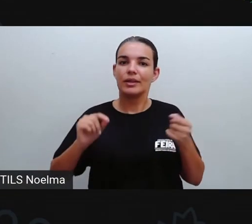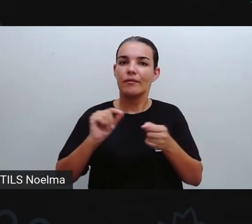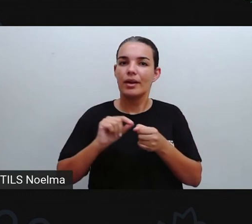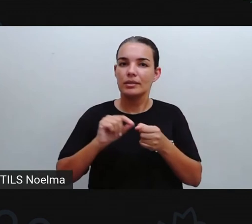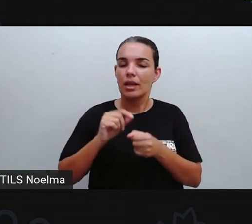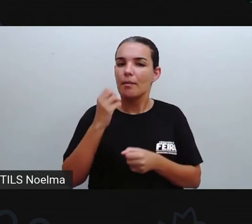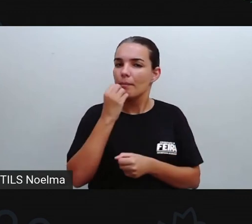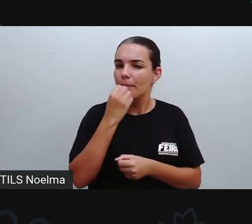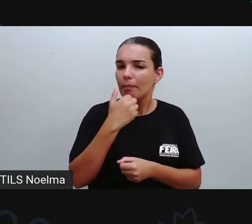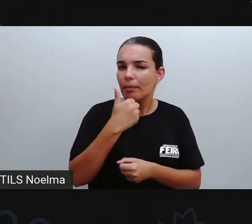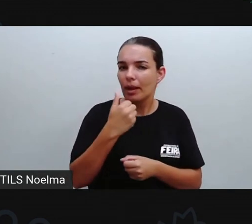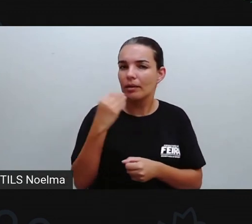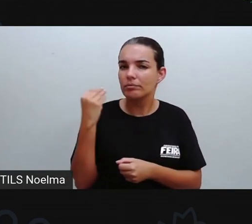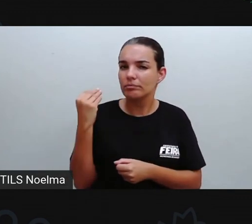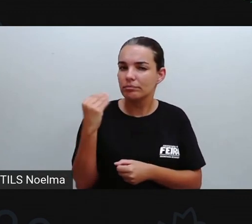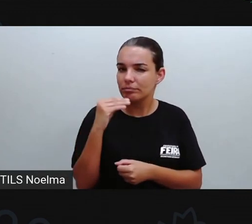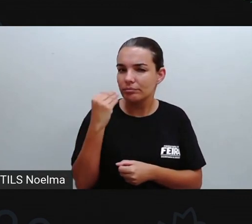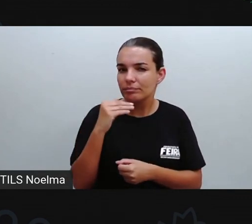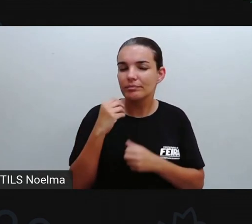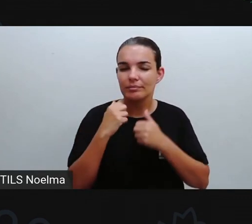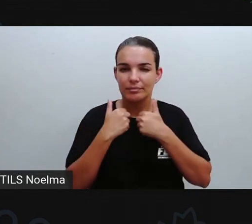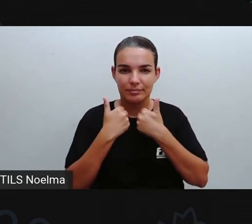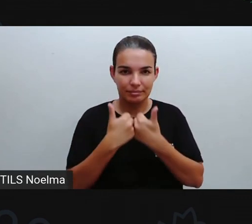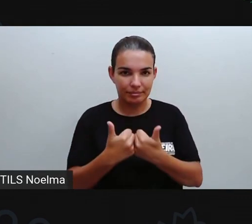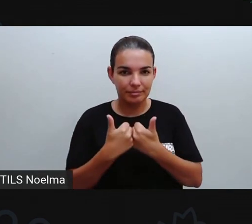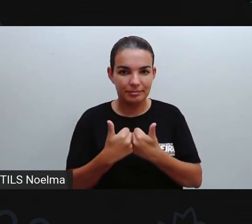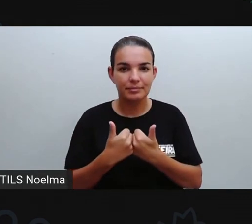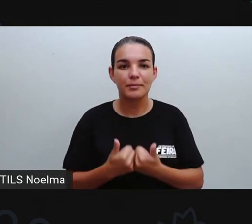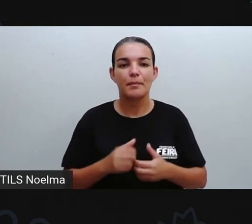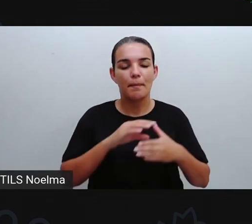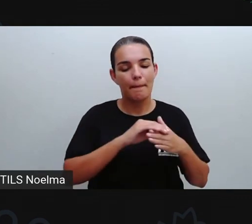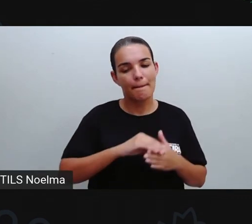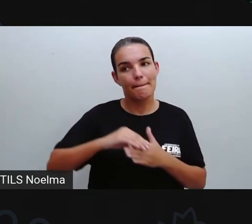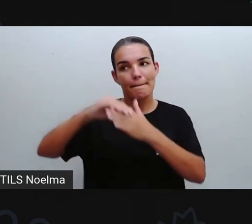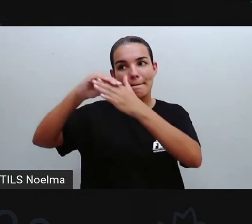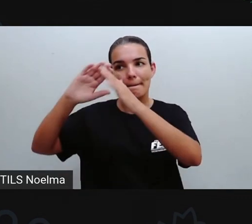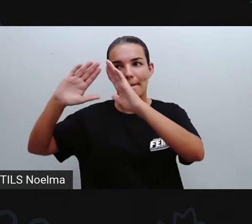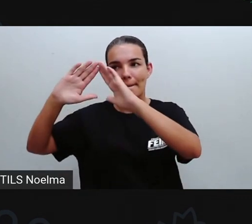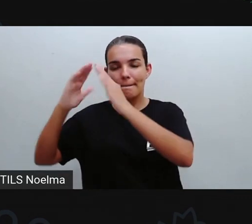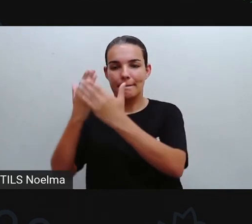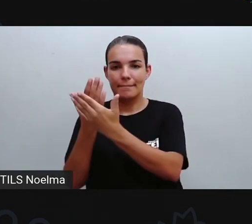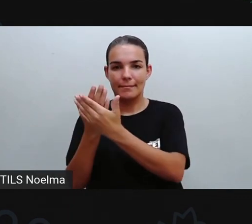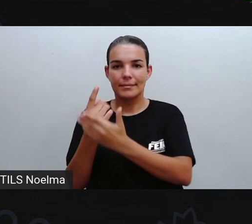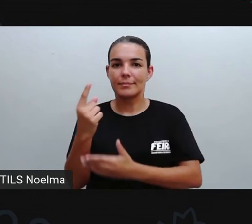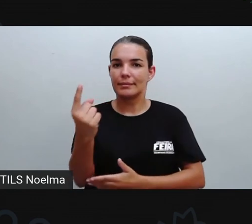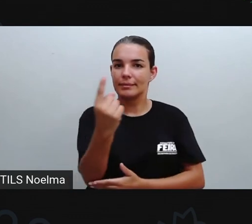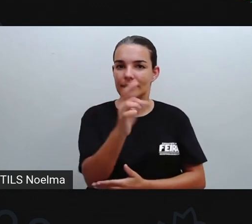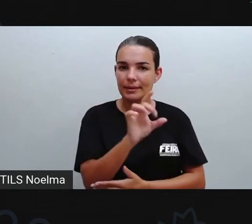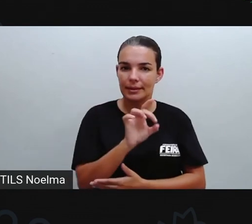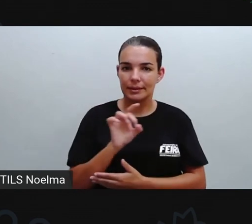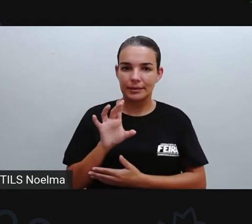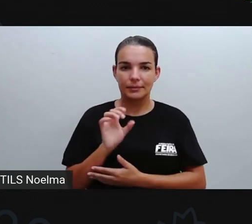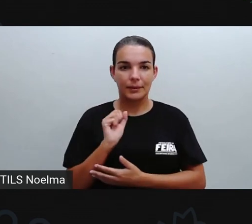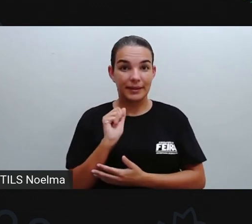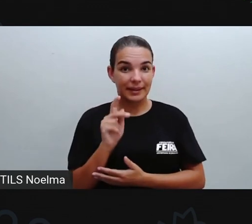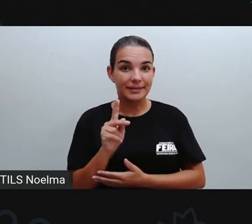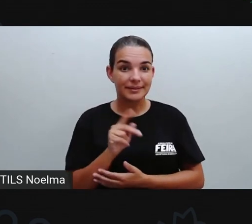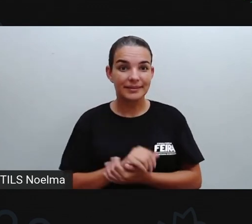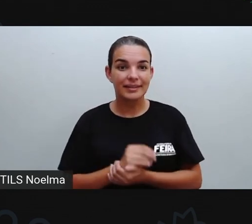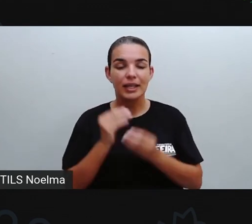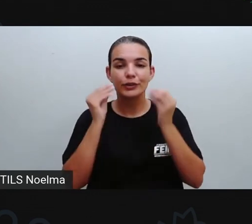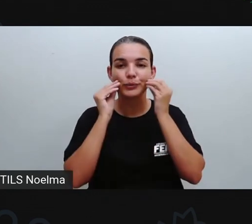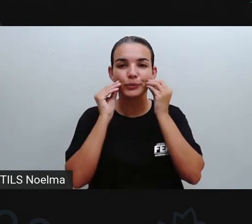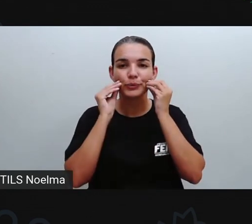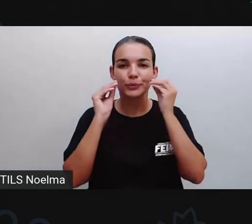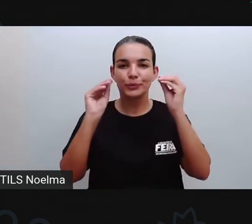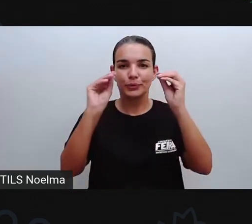realize a sua atividade com muito cuidado, com muito capricho, que elas deverão ser devolvidas às escolas de vocês, certo? Um